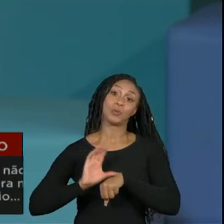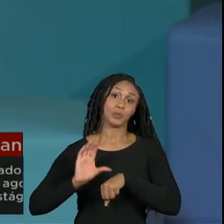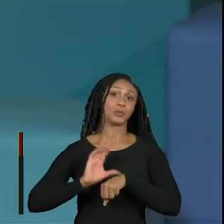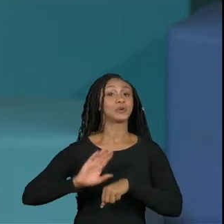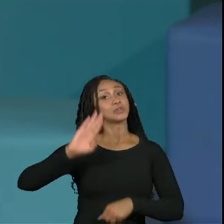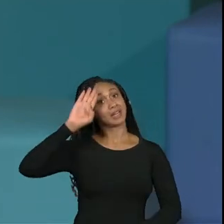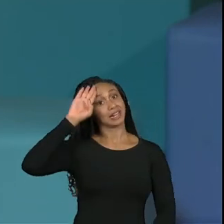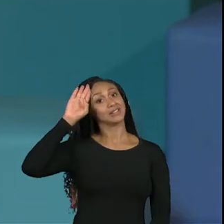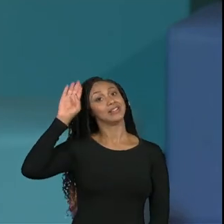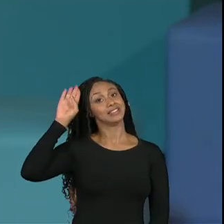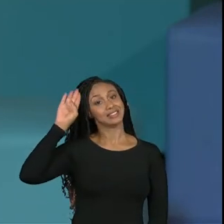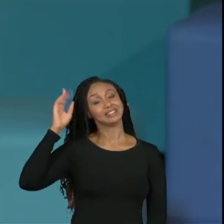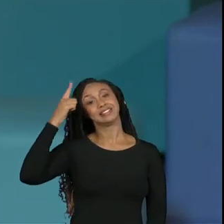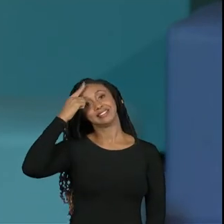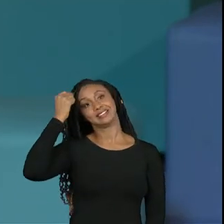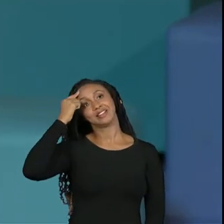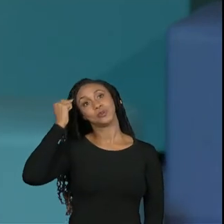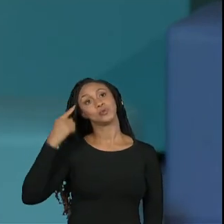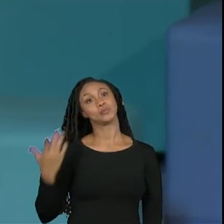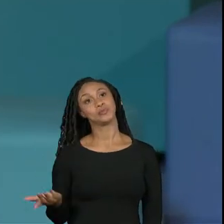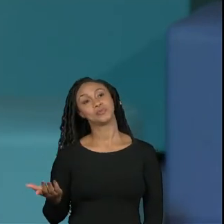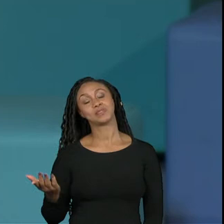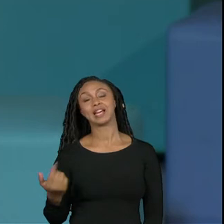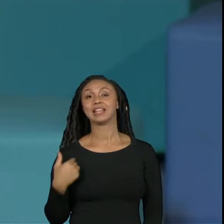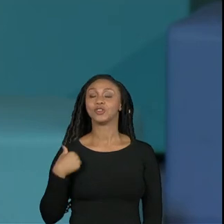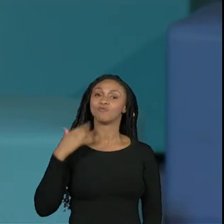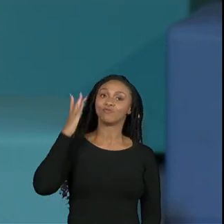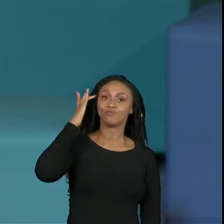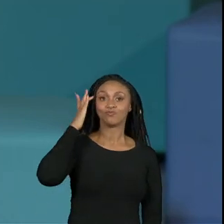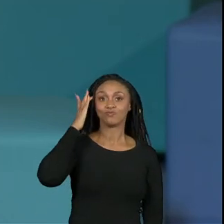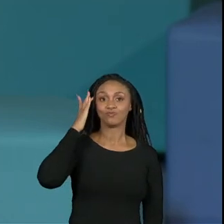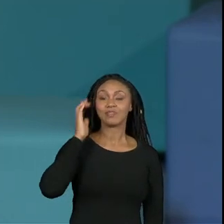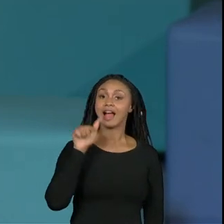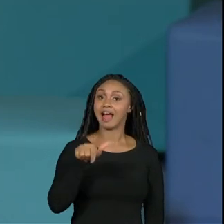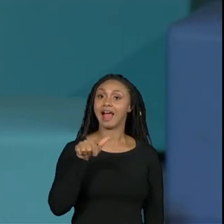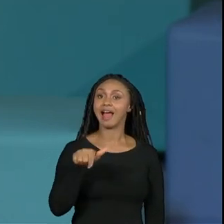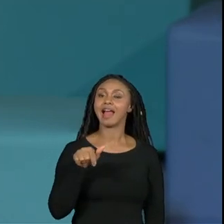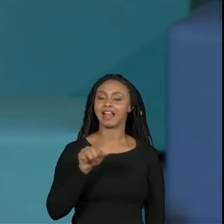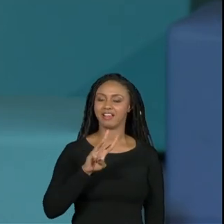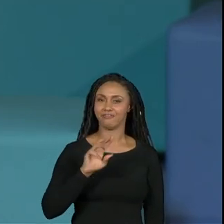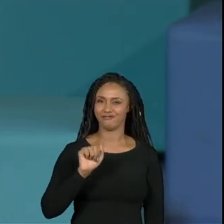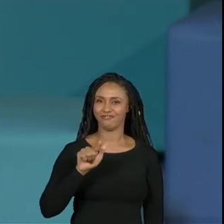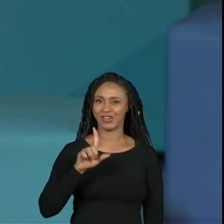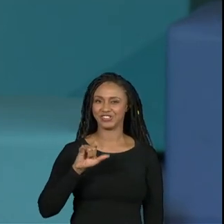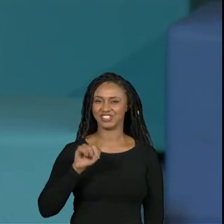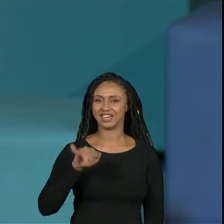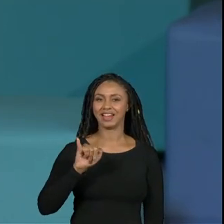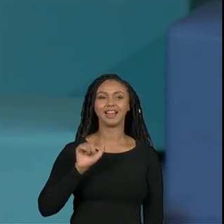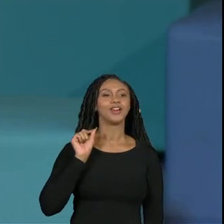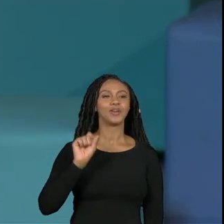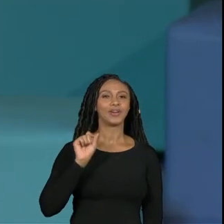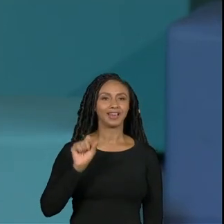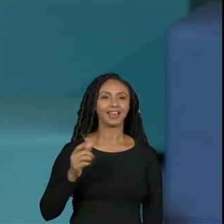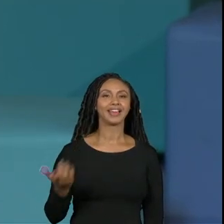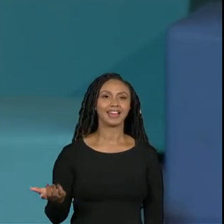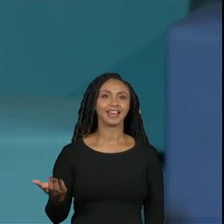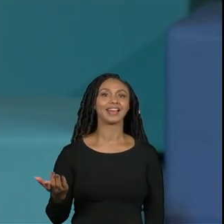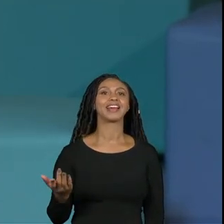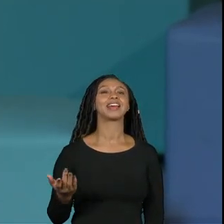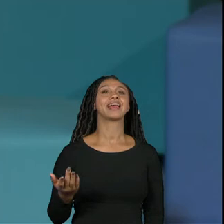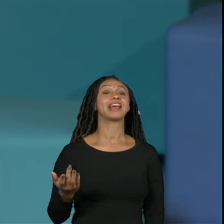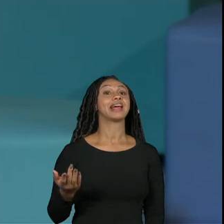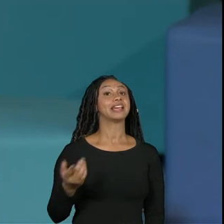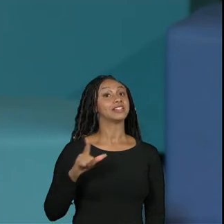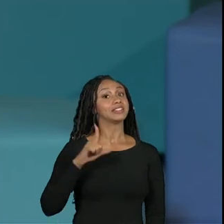e você tem as atividades eu acho que você tem uma grande vantagem Valdinei é de estar à distância